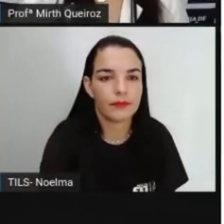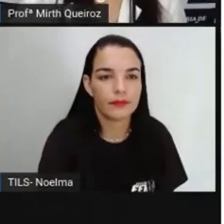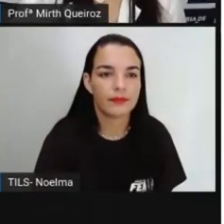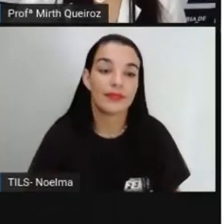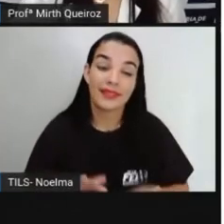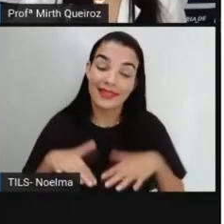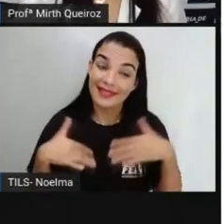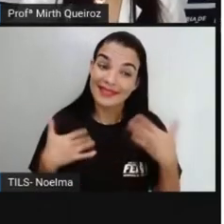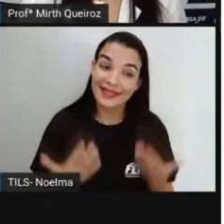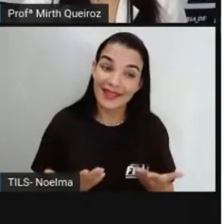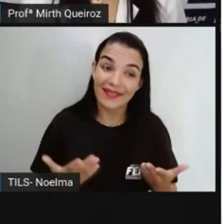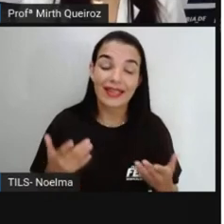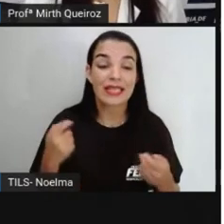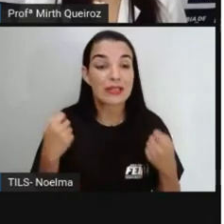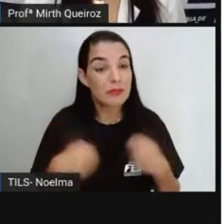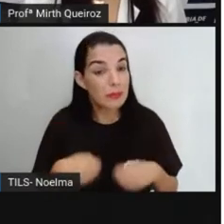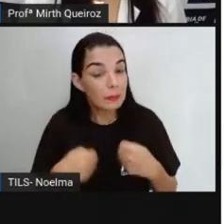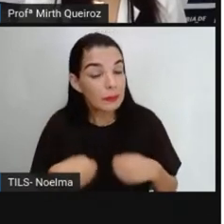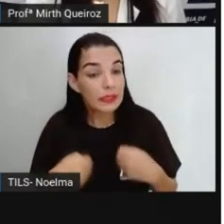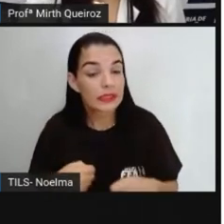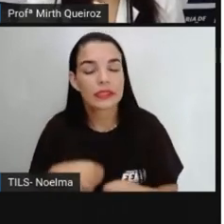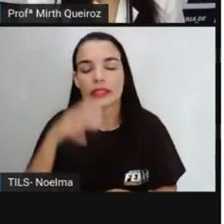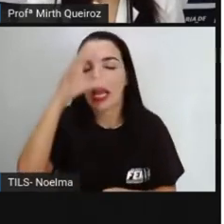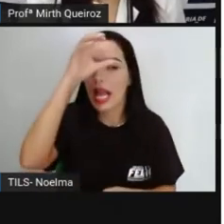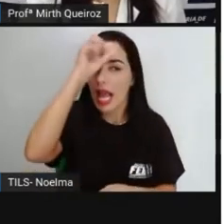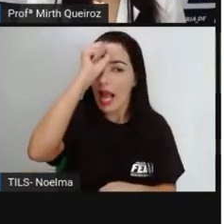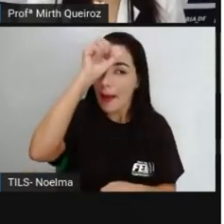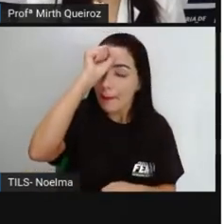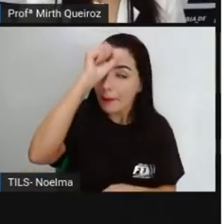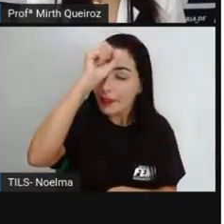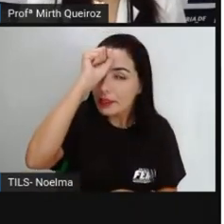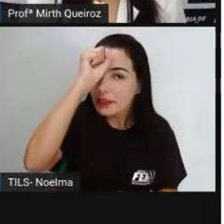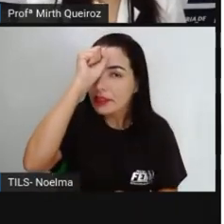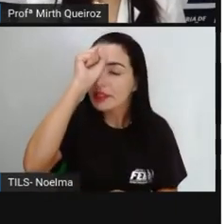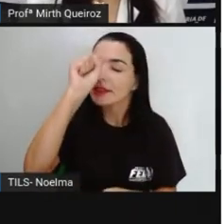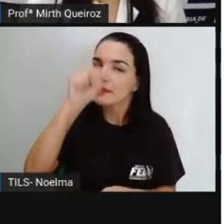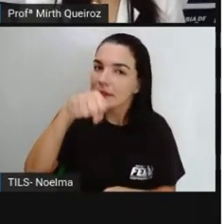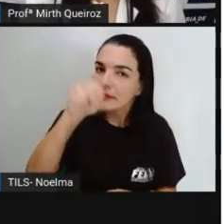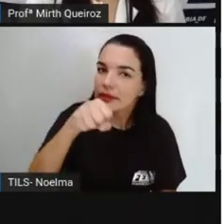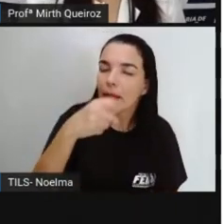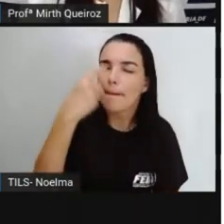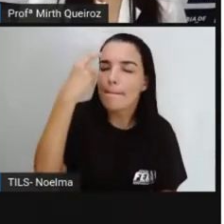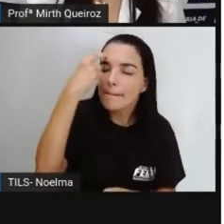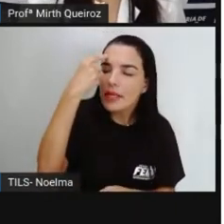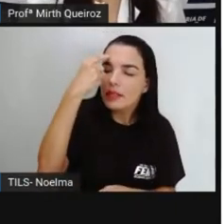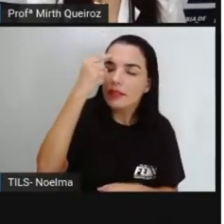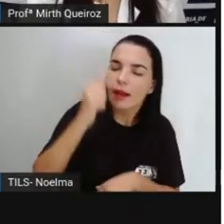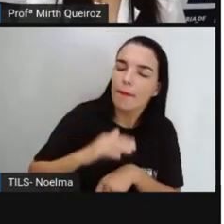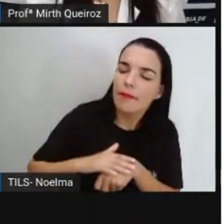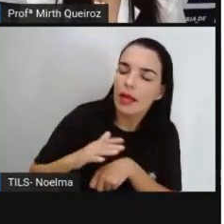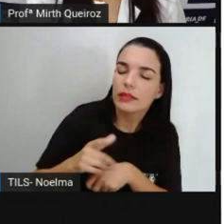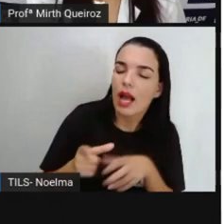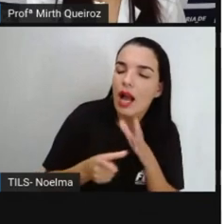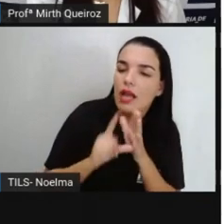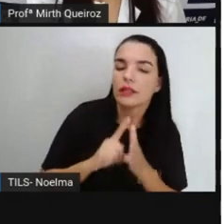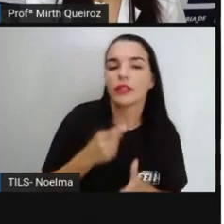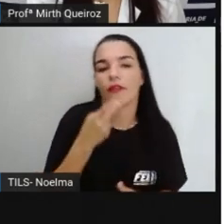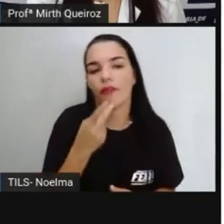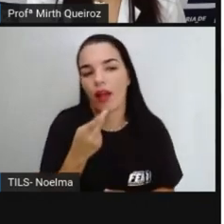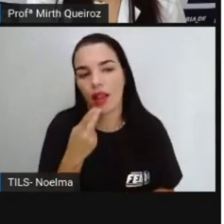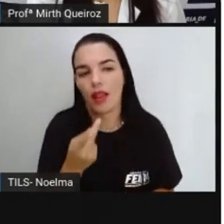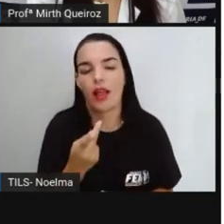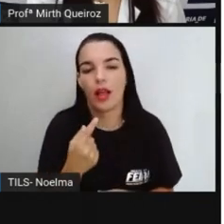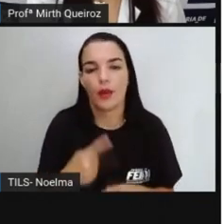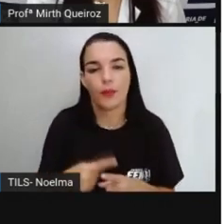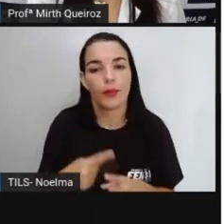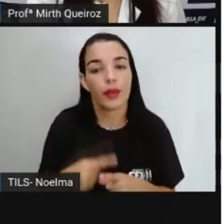E a gente Precisa Aprender Isso A pensar Mais Antes de falar Tal qual